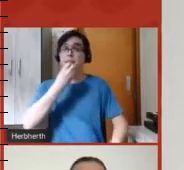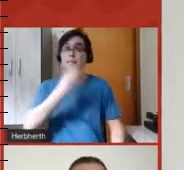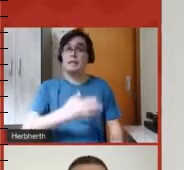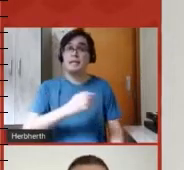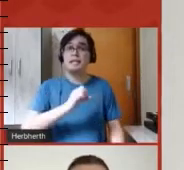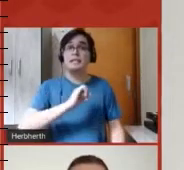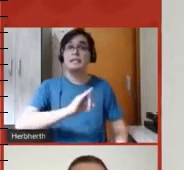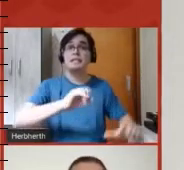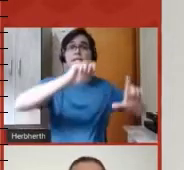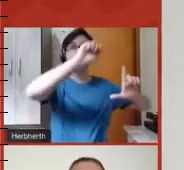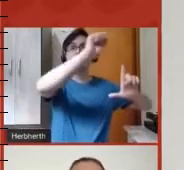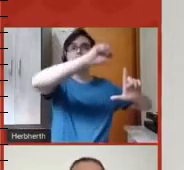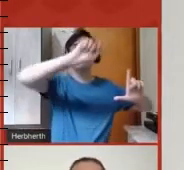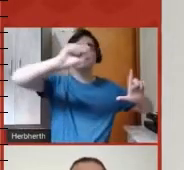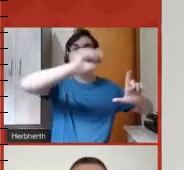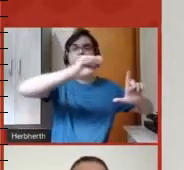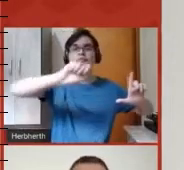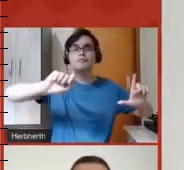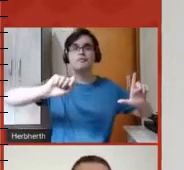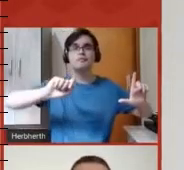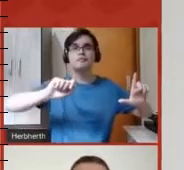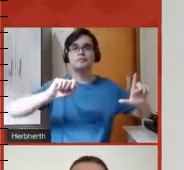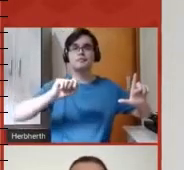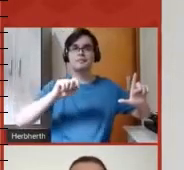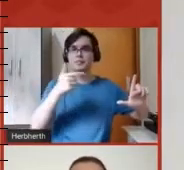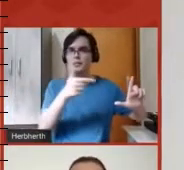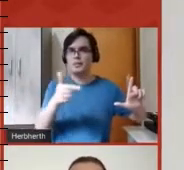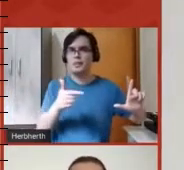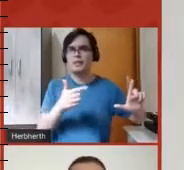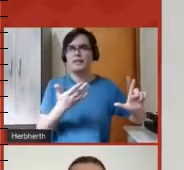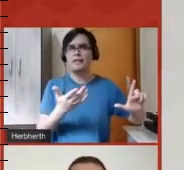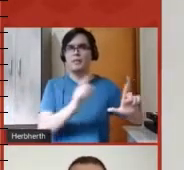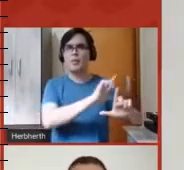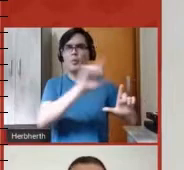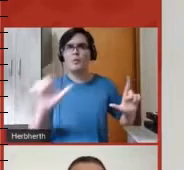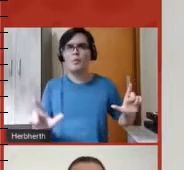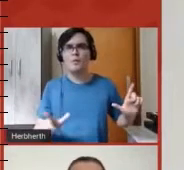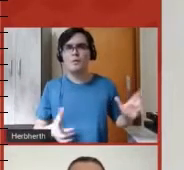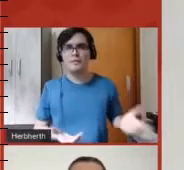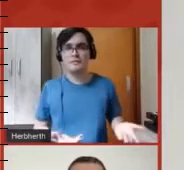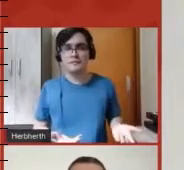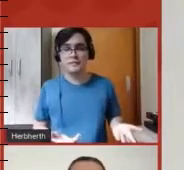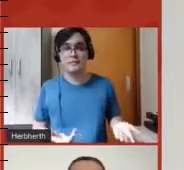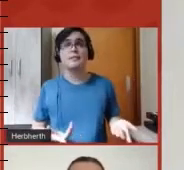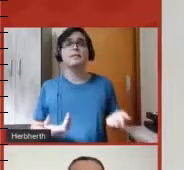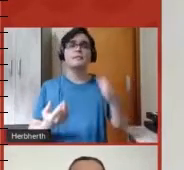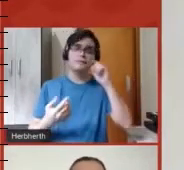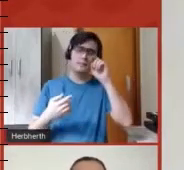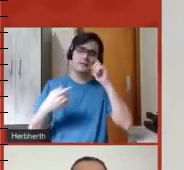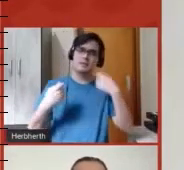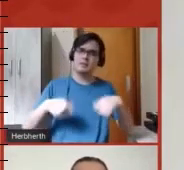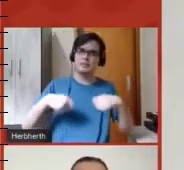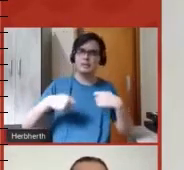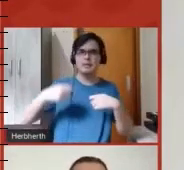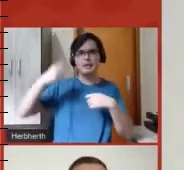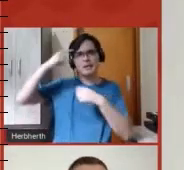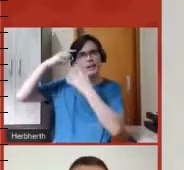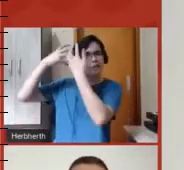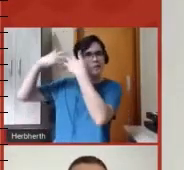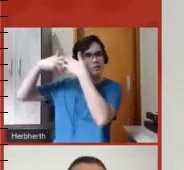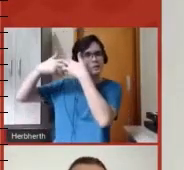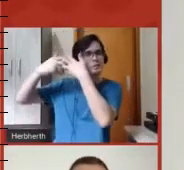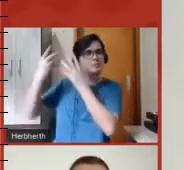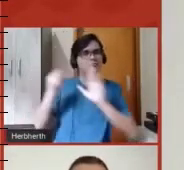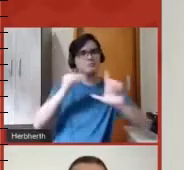desenvolver um raciocínio usando para isso, né, a estrutura, a infraestrutura básica ali que a gente tem em uma sala de aula,